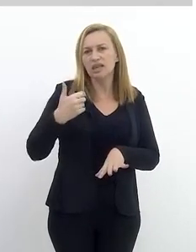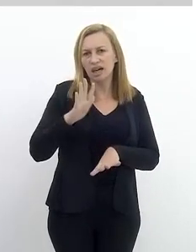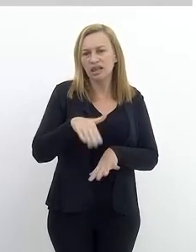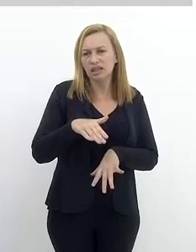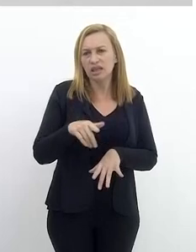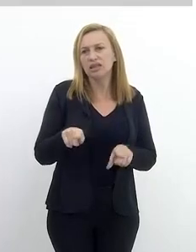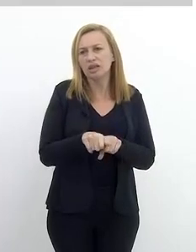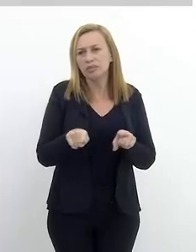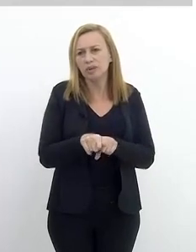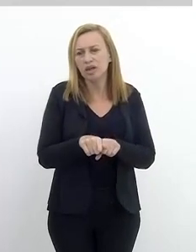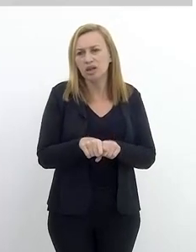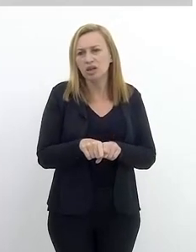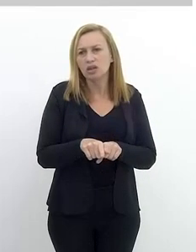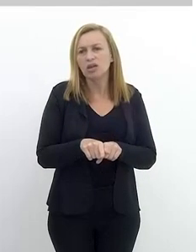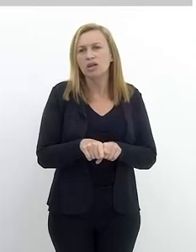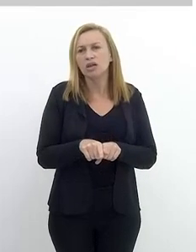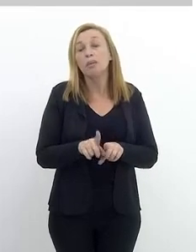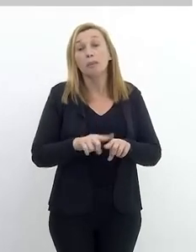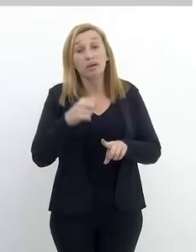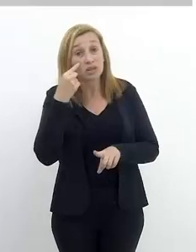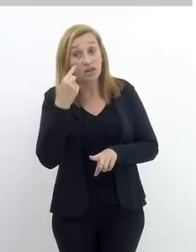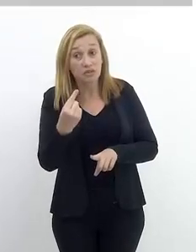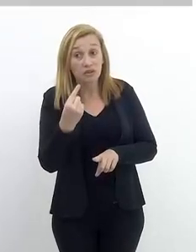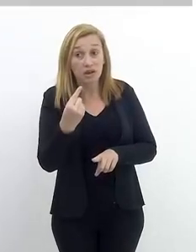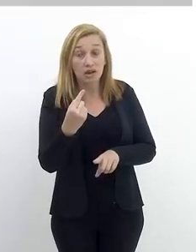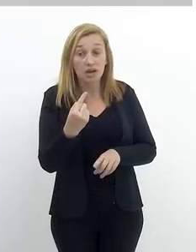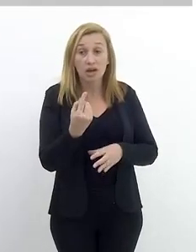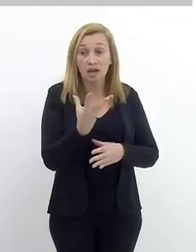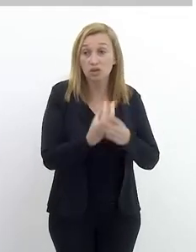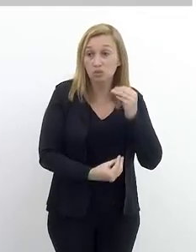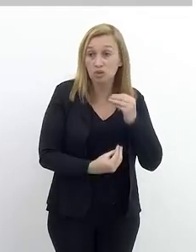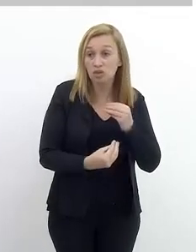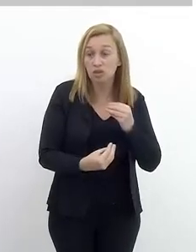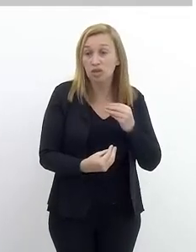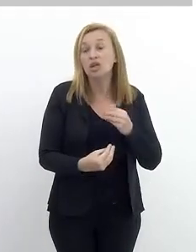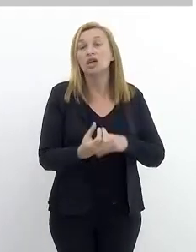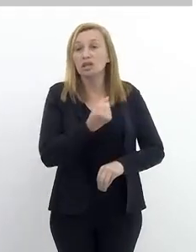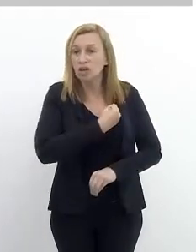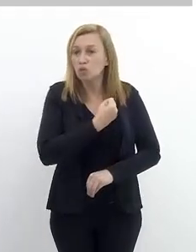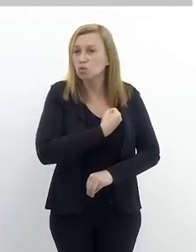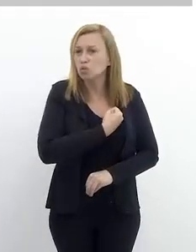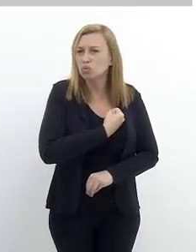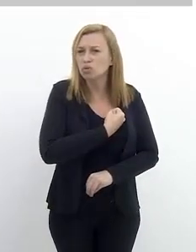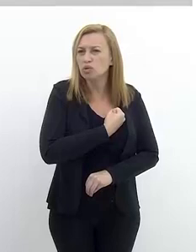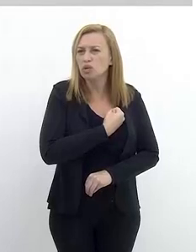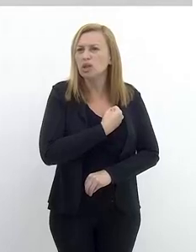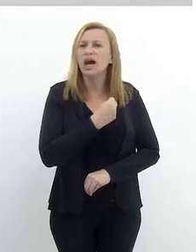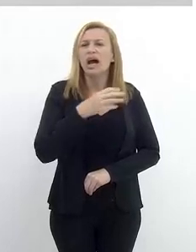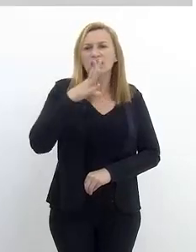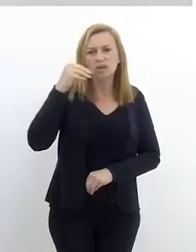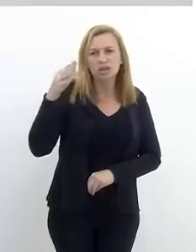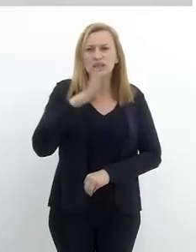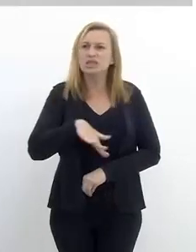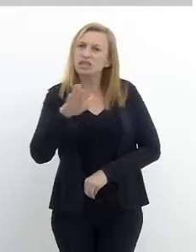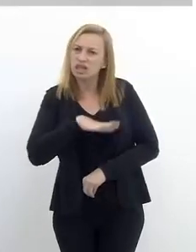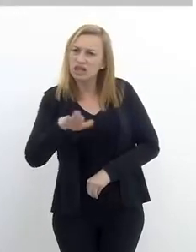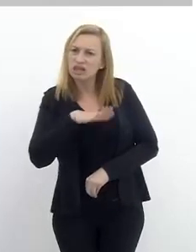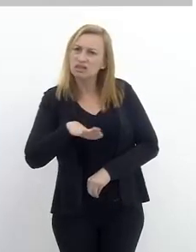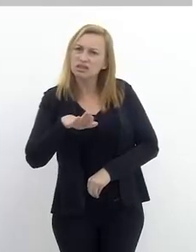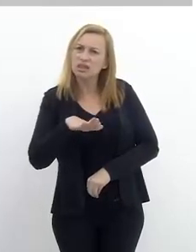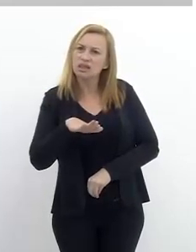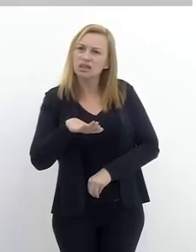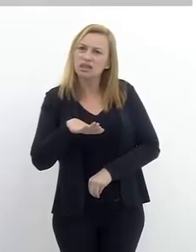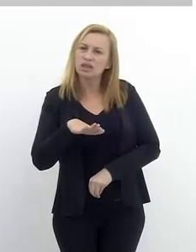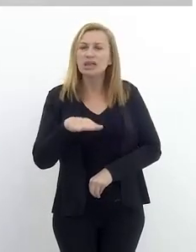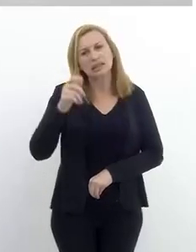taxa etária, porque são os maiores desaparecidos, mas você vê que tem um número aí de adolescentes e